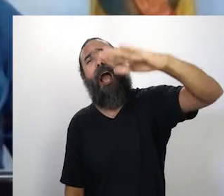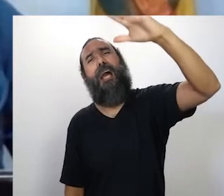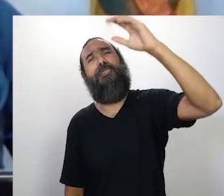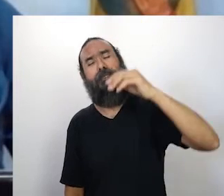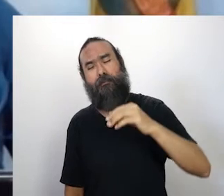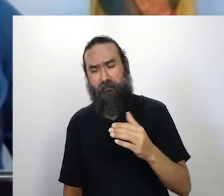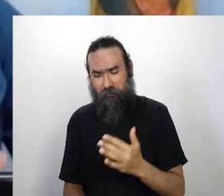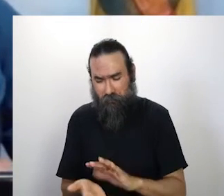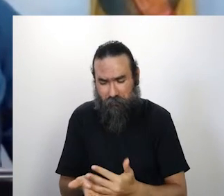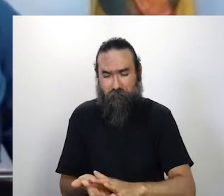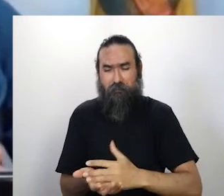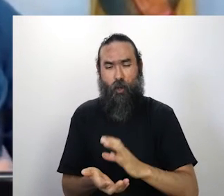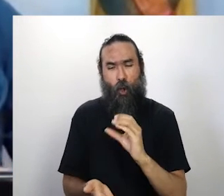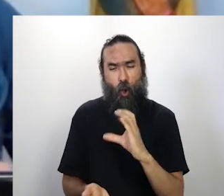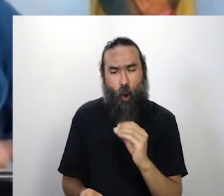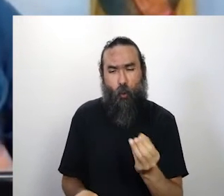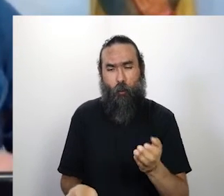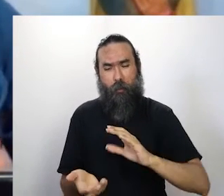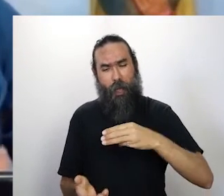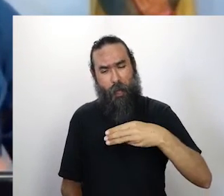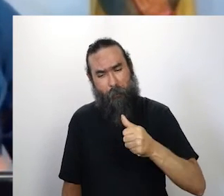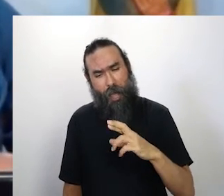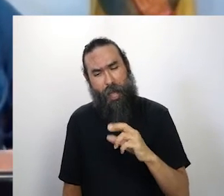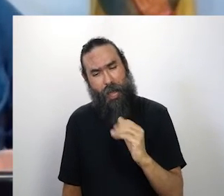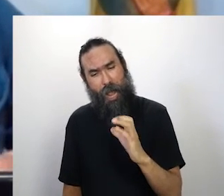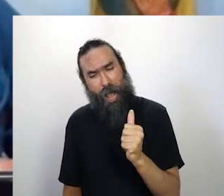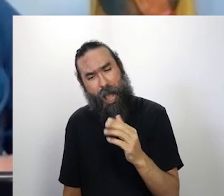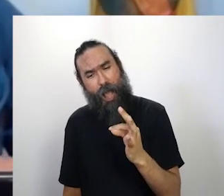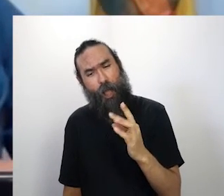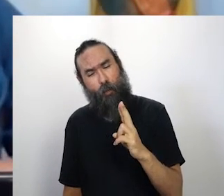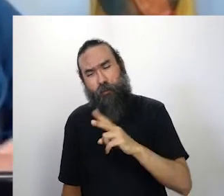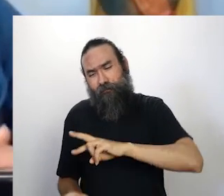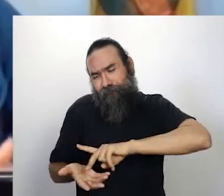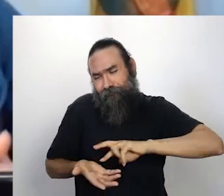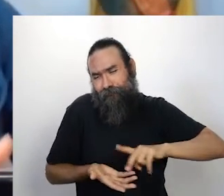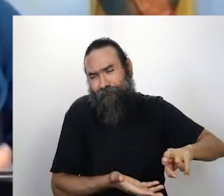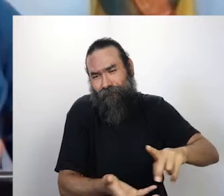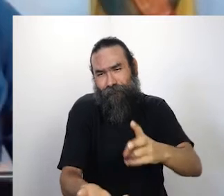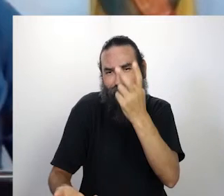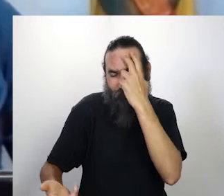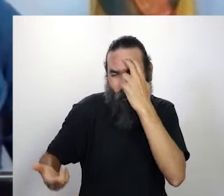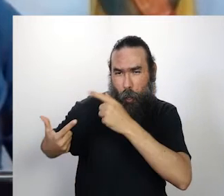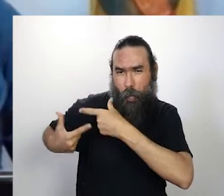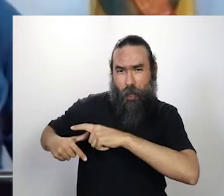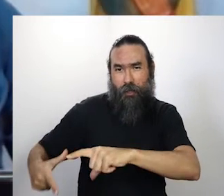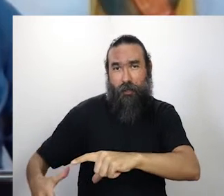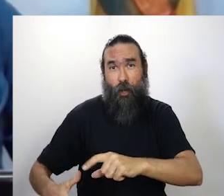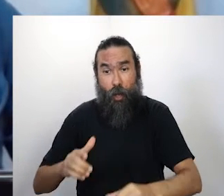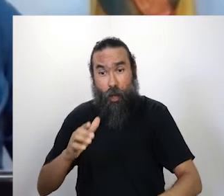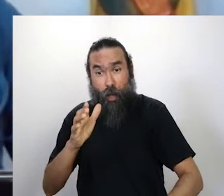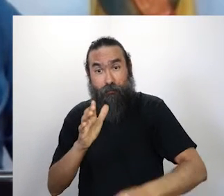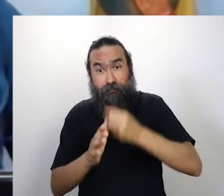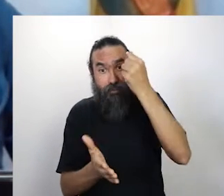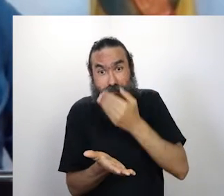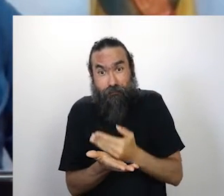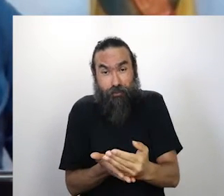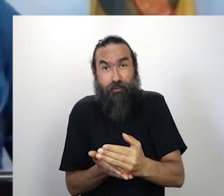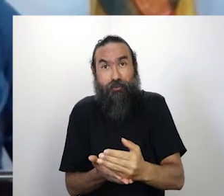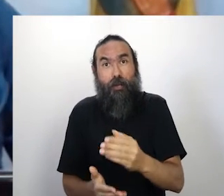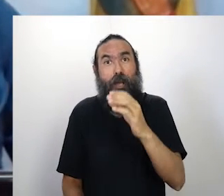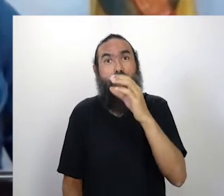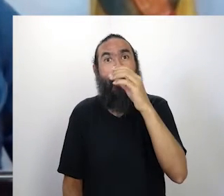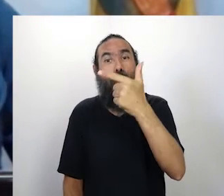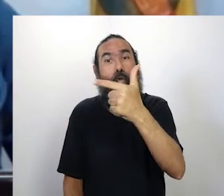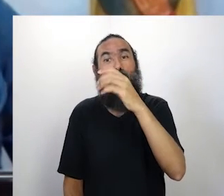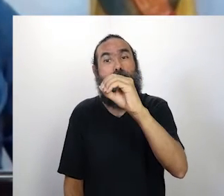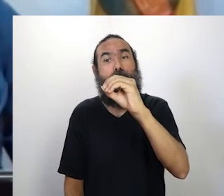cocos e cirandas. Na música, desde 1997, iniciou carreira sola em 2003, ano do lançamento do